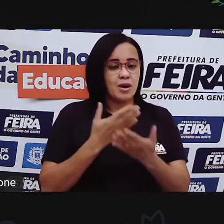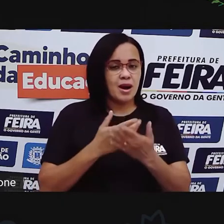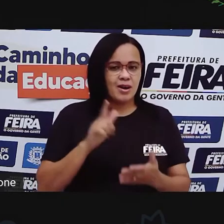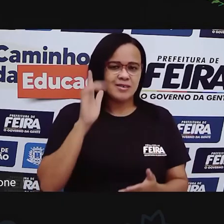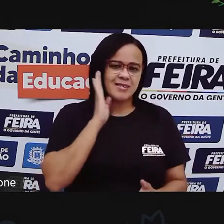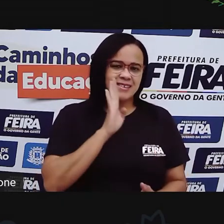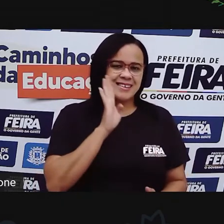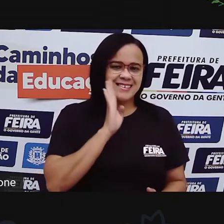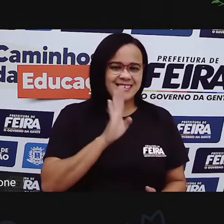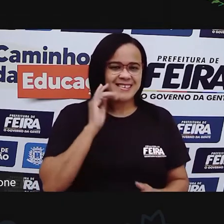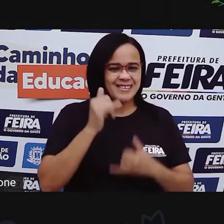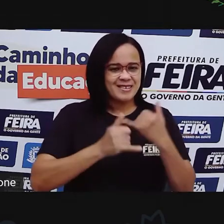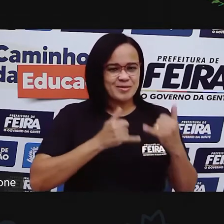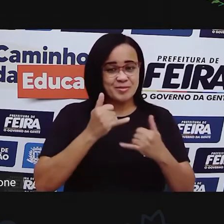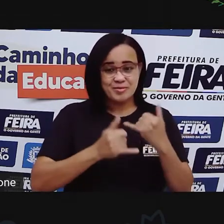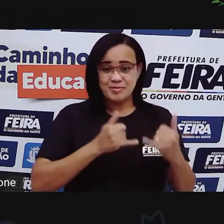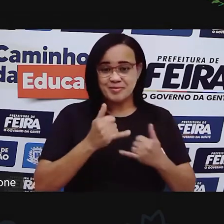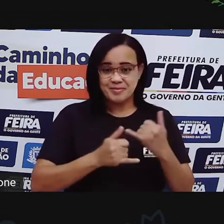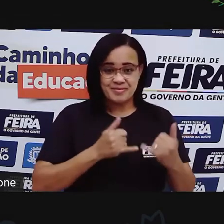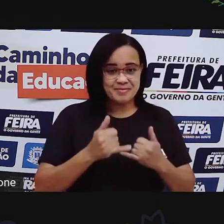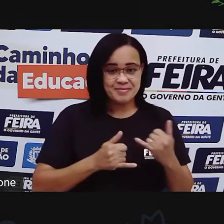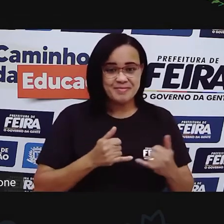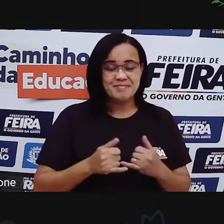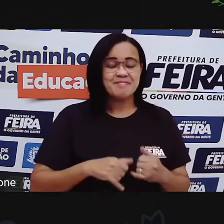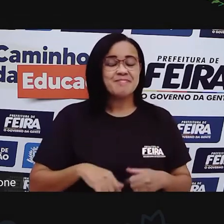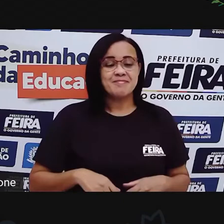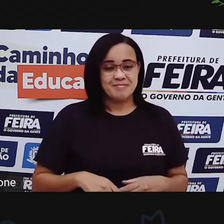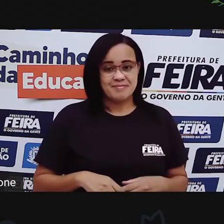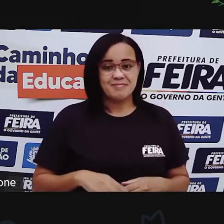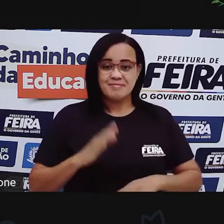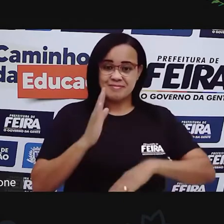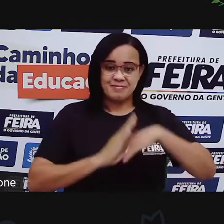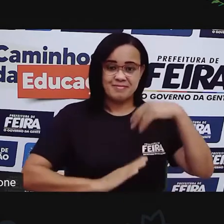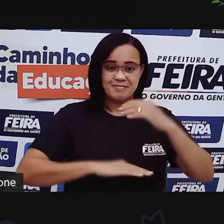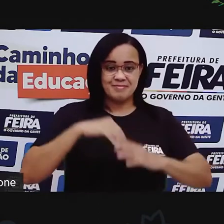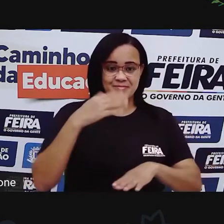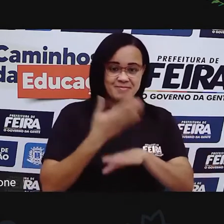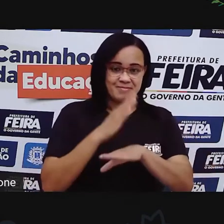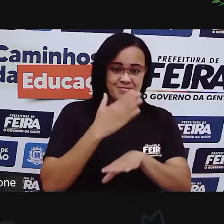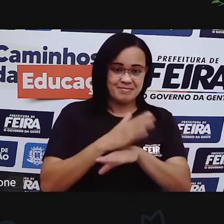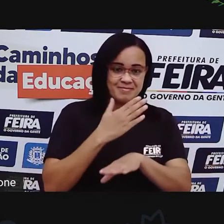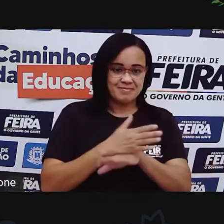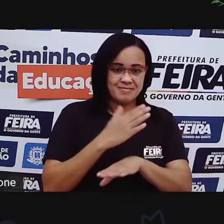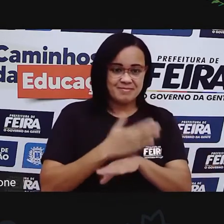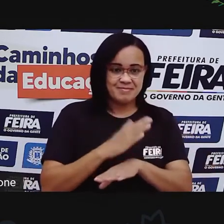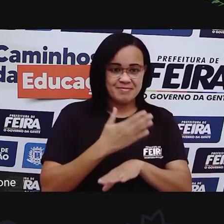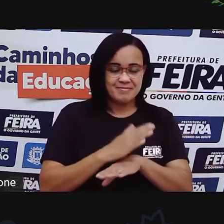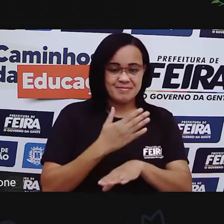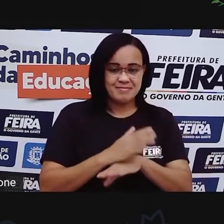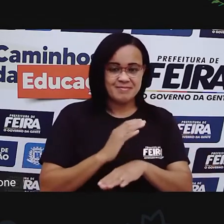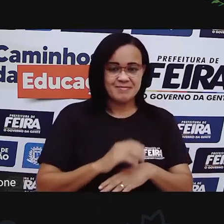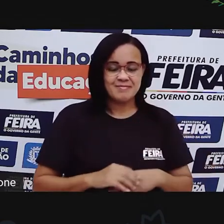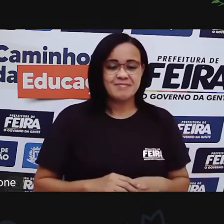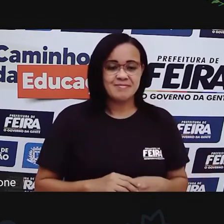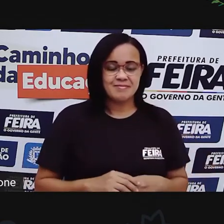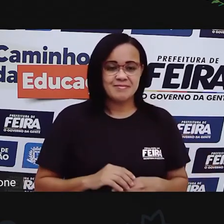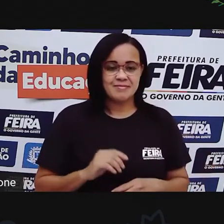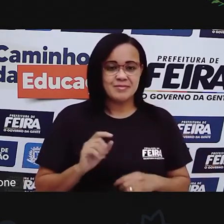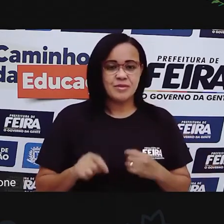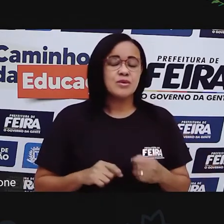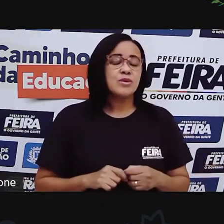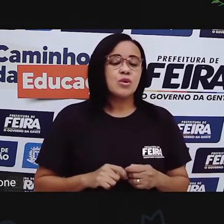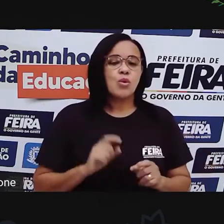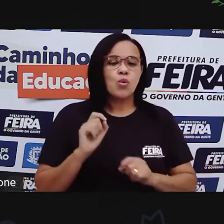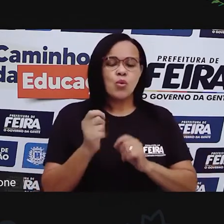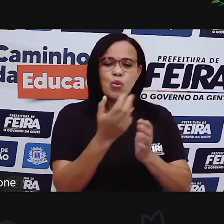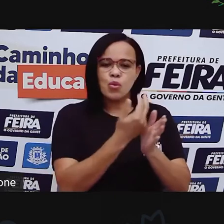divertida e a gente vai ter um momento de aula prática, né? Então, já fica aí, prepara o seu cantinho aí de artesanato, né?